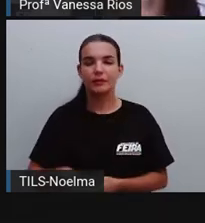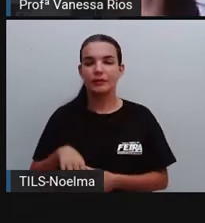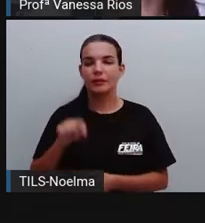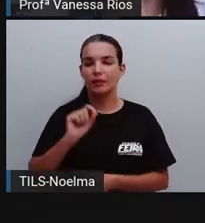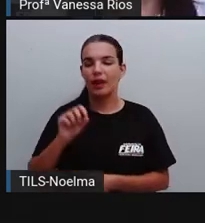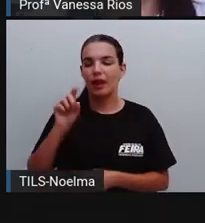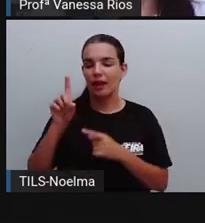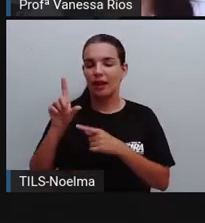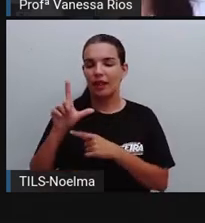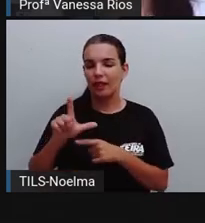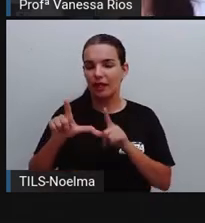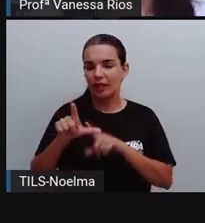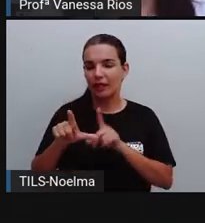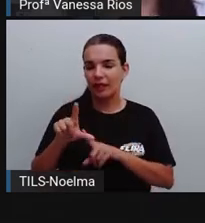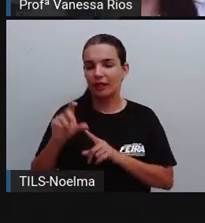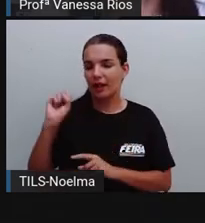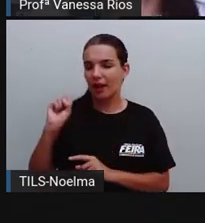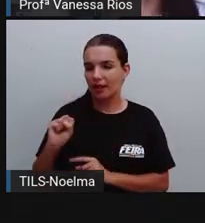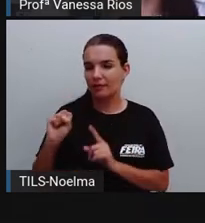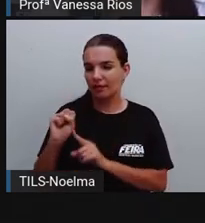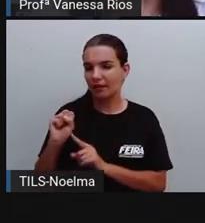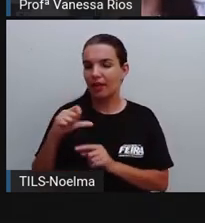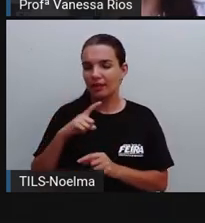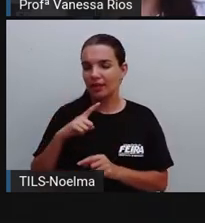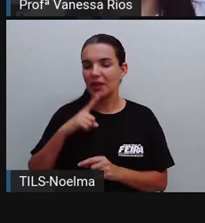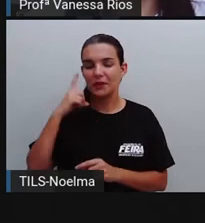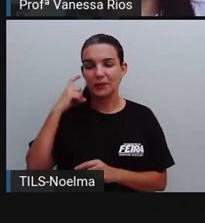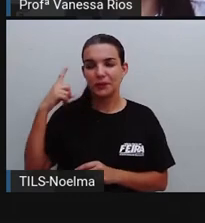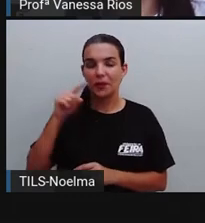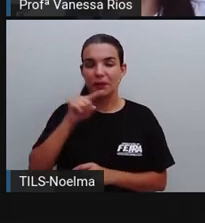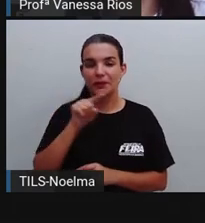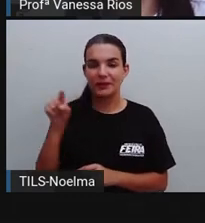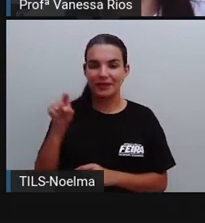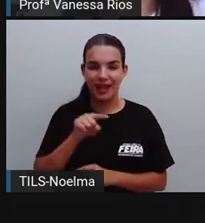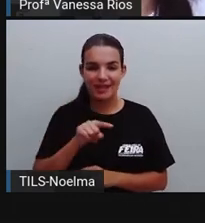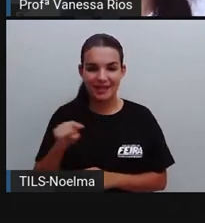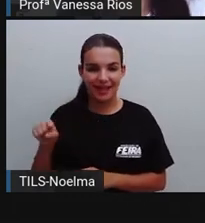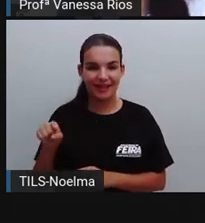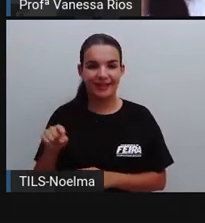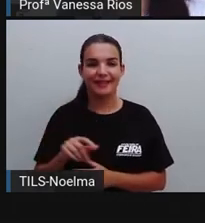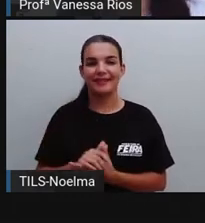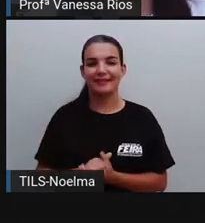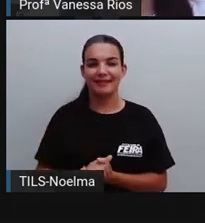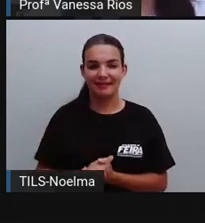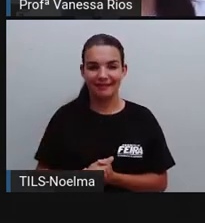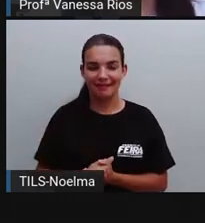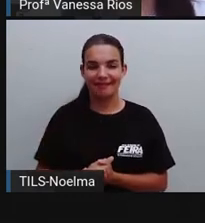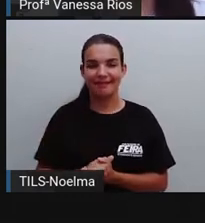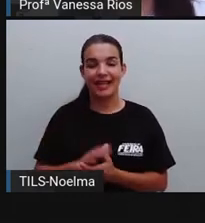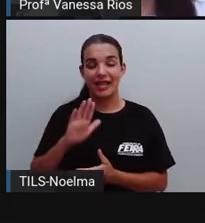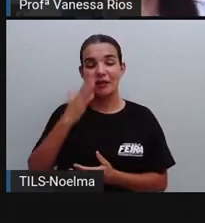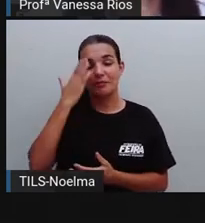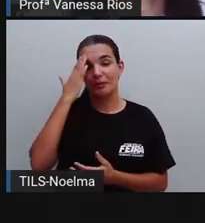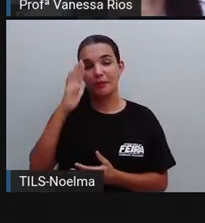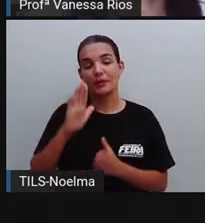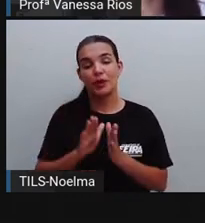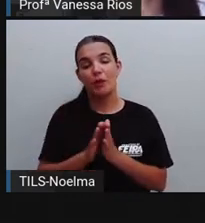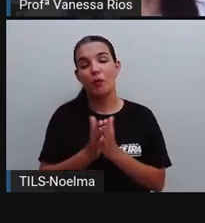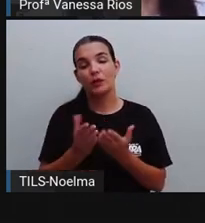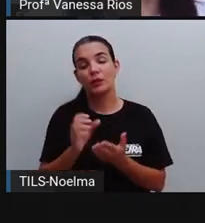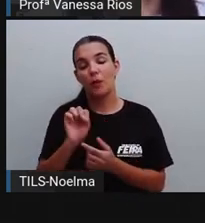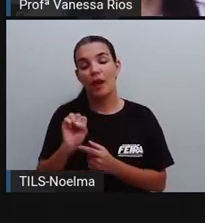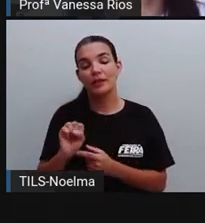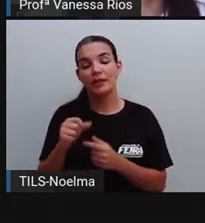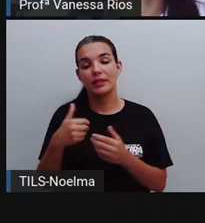a letra S, que em algumas situações a letra S possui o som da letra Z. Principalmente aí quando o